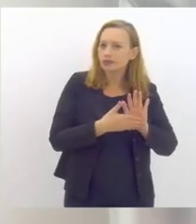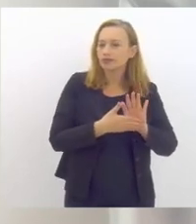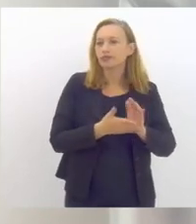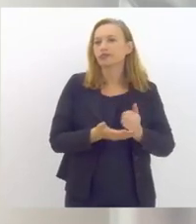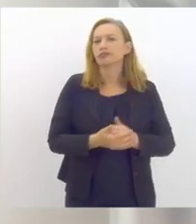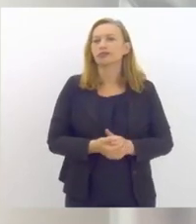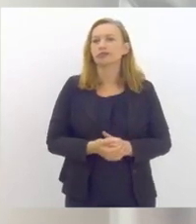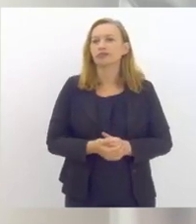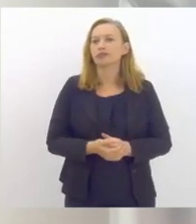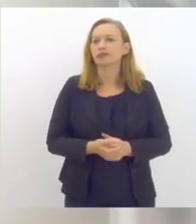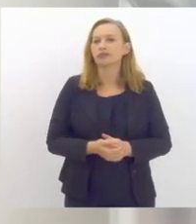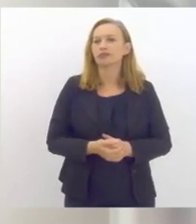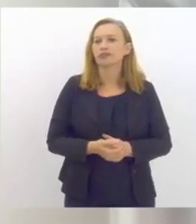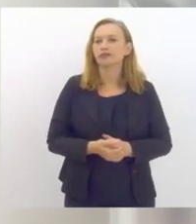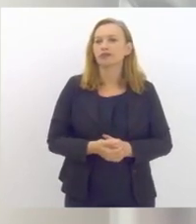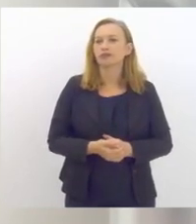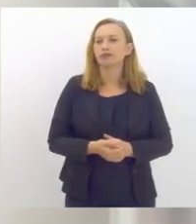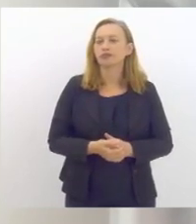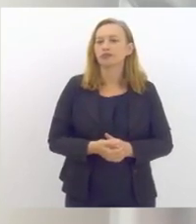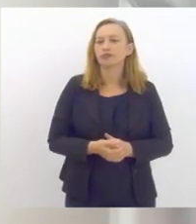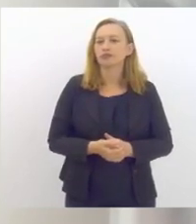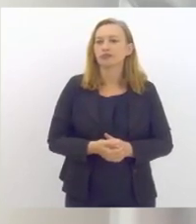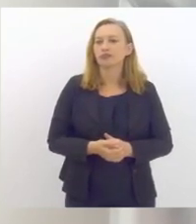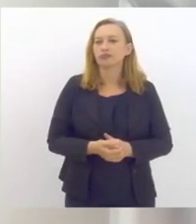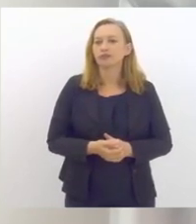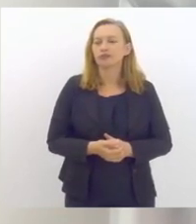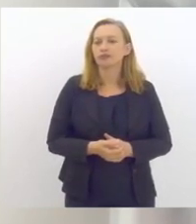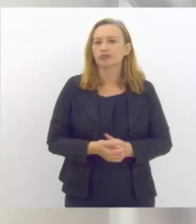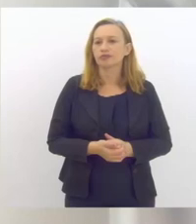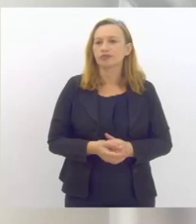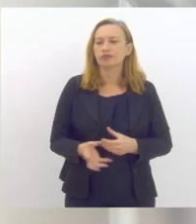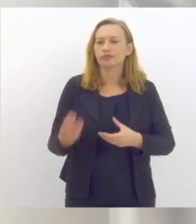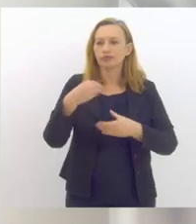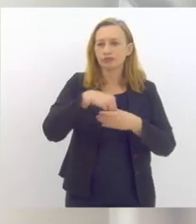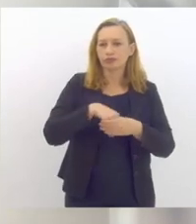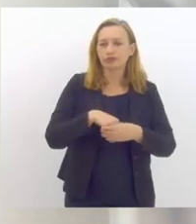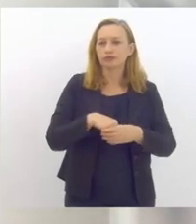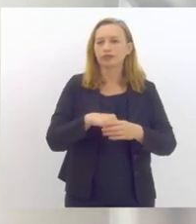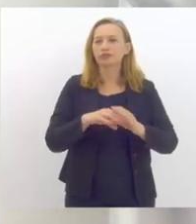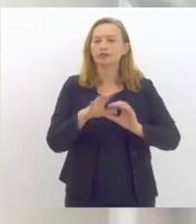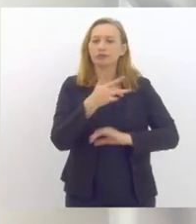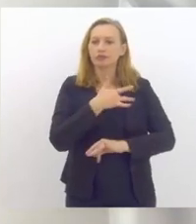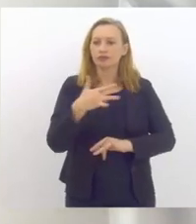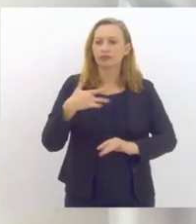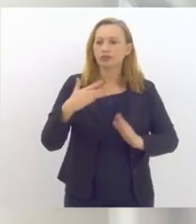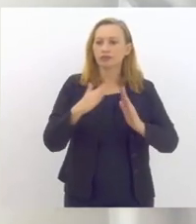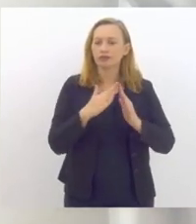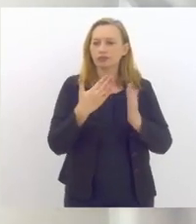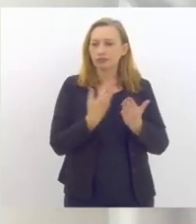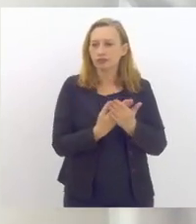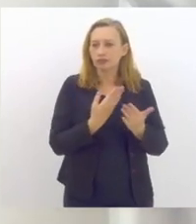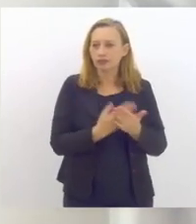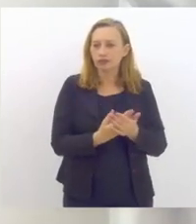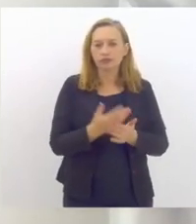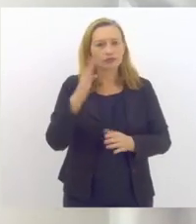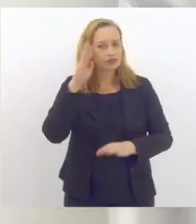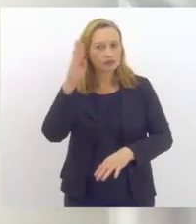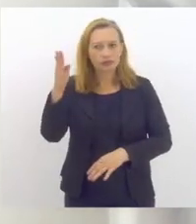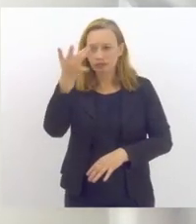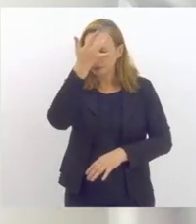colocar dentro desse lugar da saúde nas escolas especialmente da saúde mental nas escolas